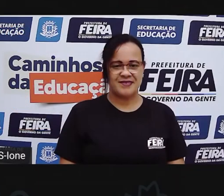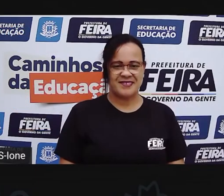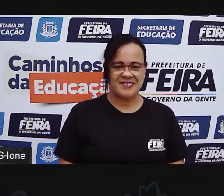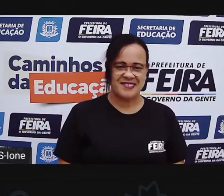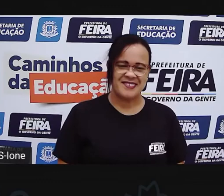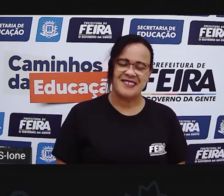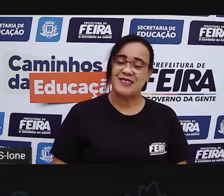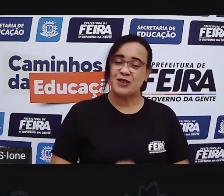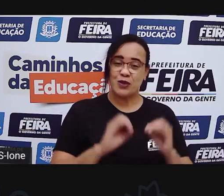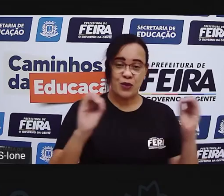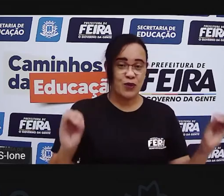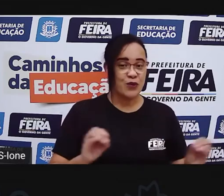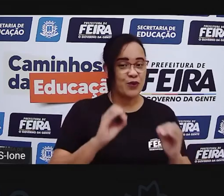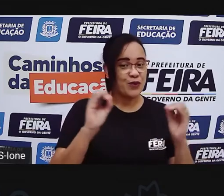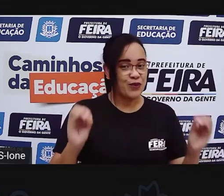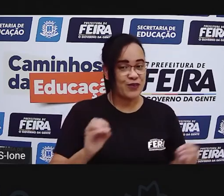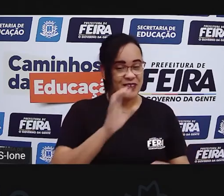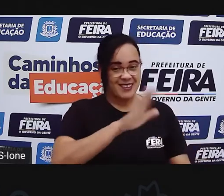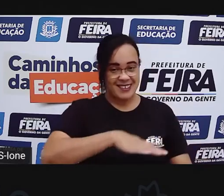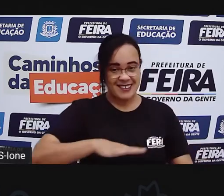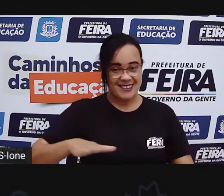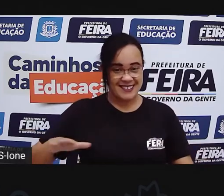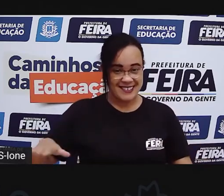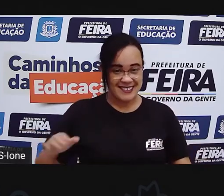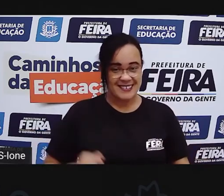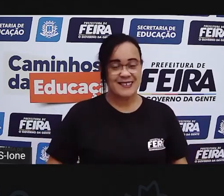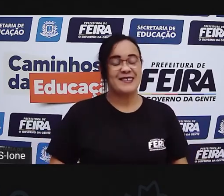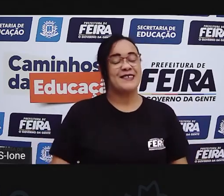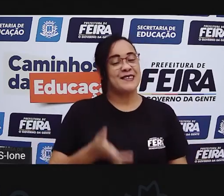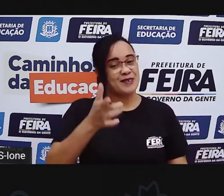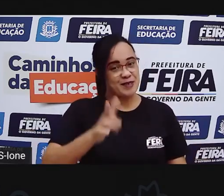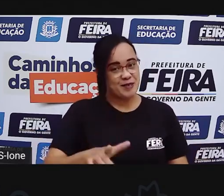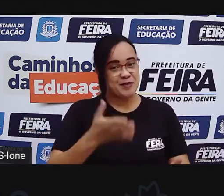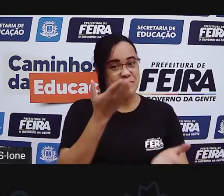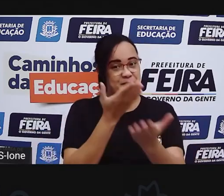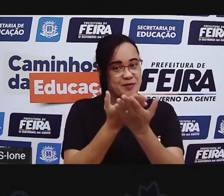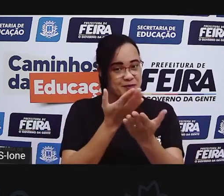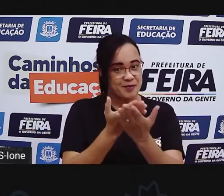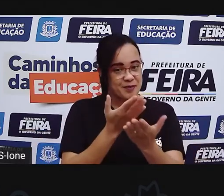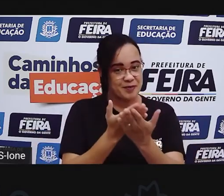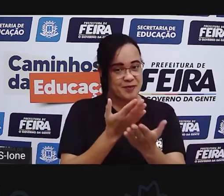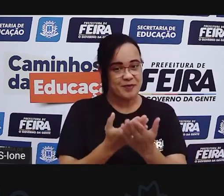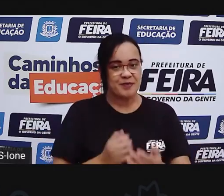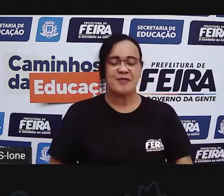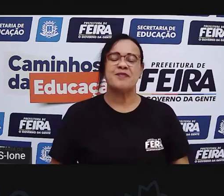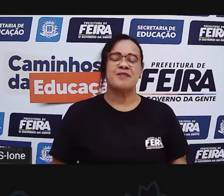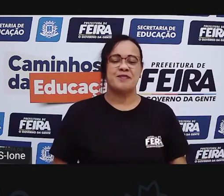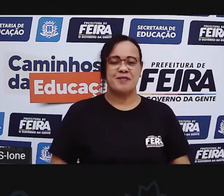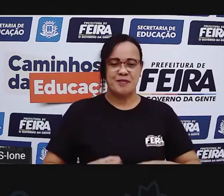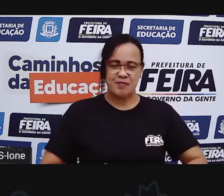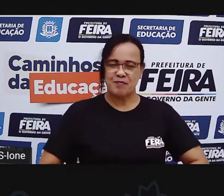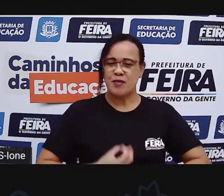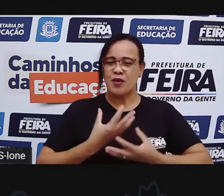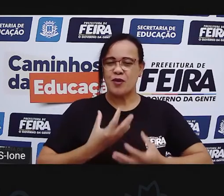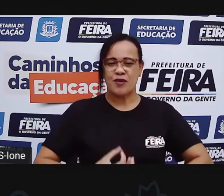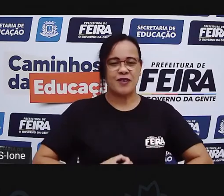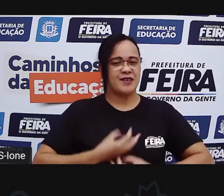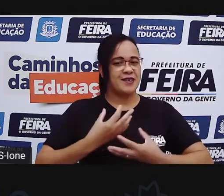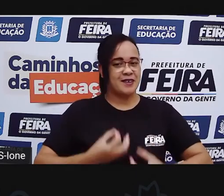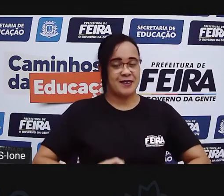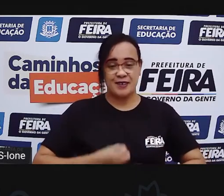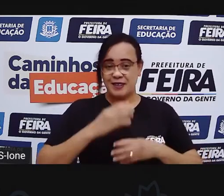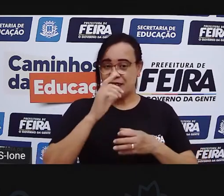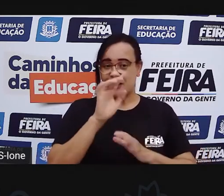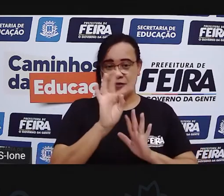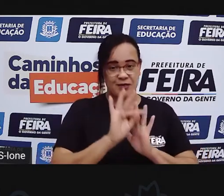Olá, crianças! Vamos para mais uma aula, mais uma aula envolvendo poemas, envolvendo